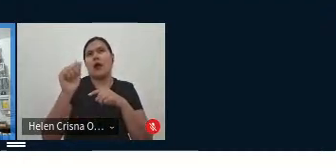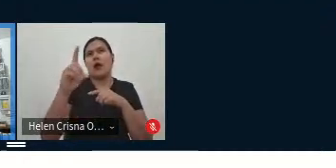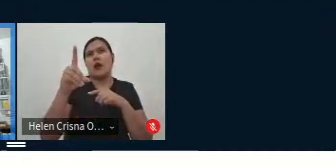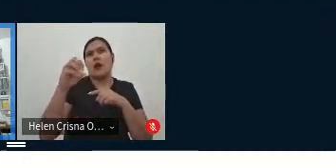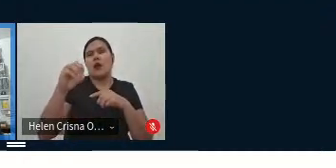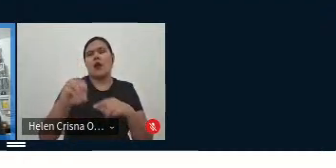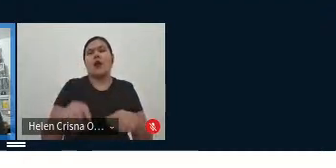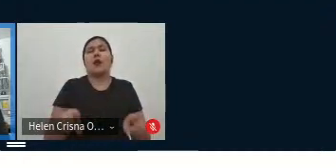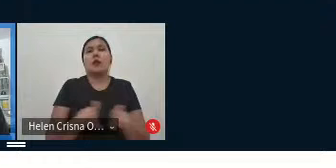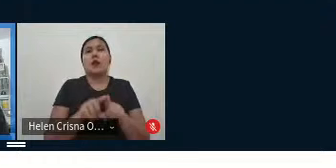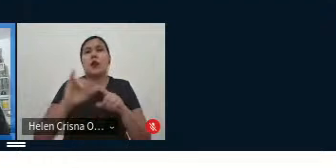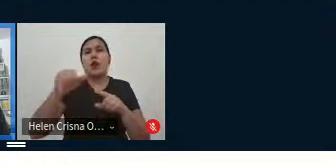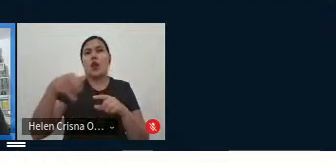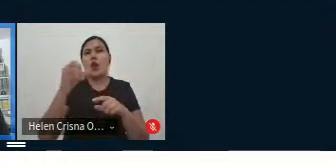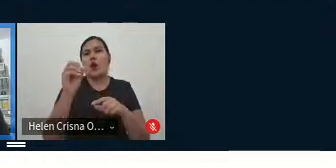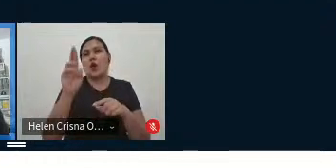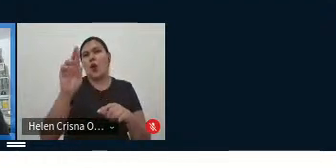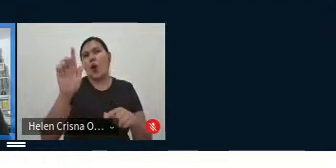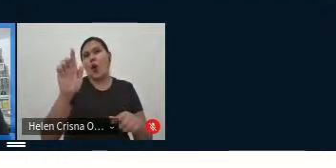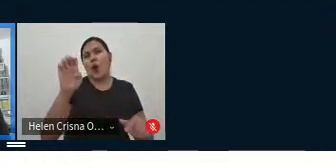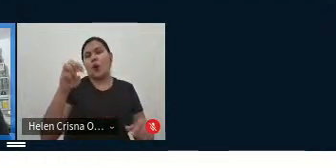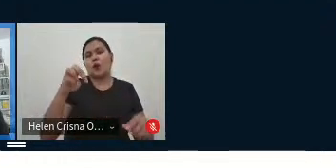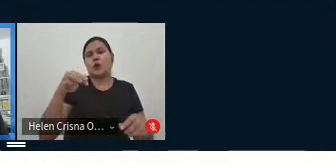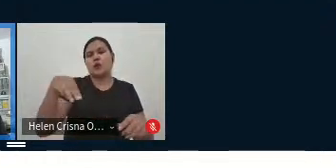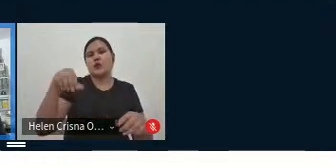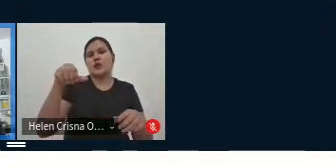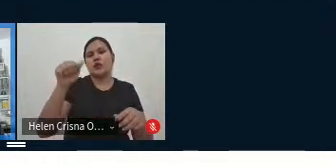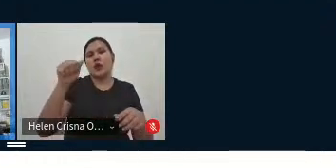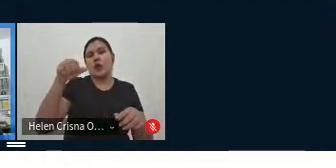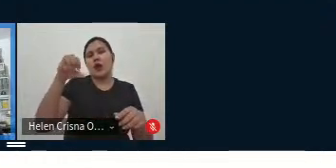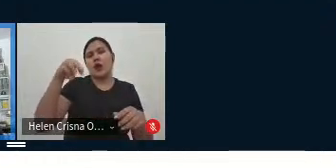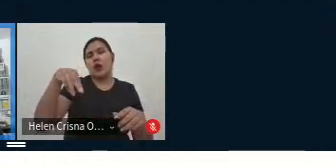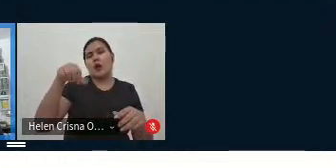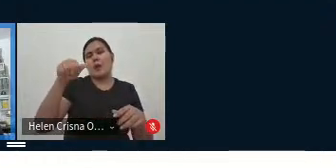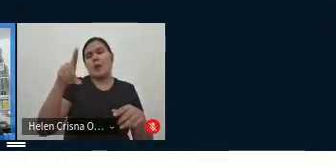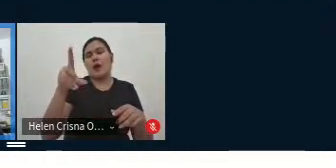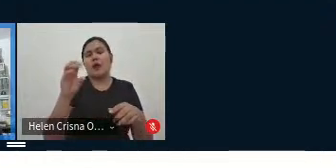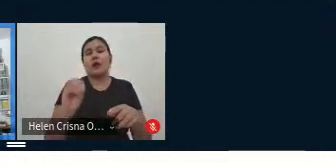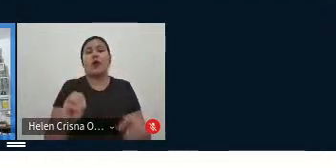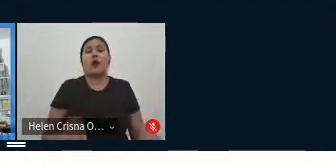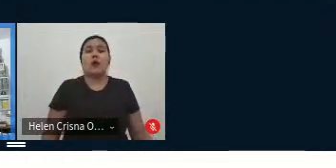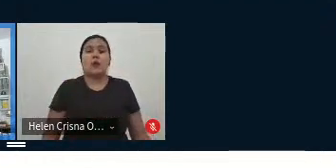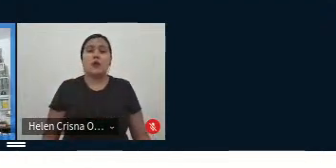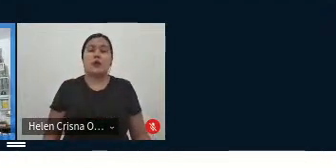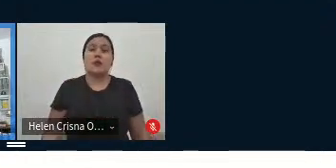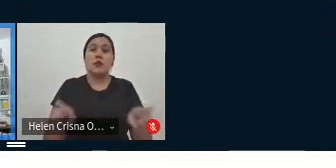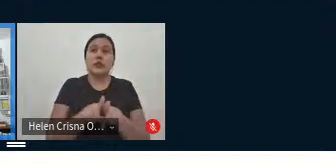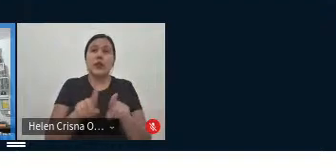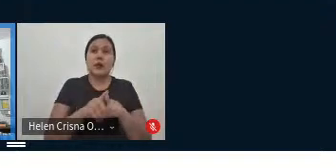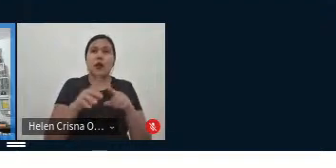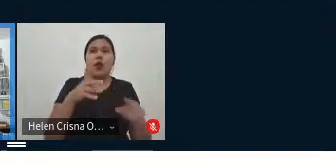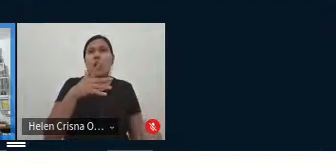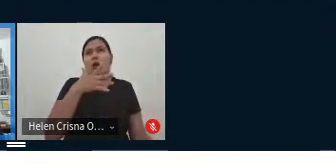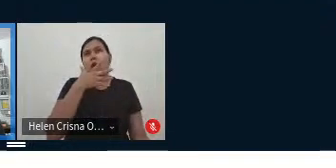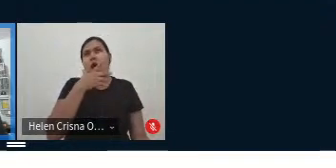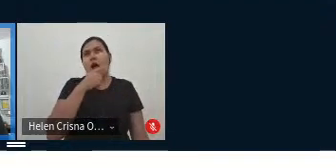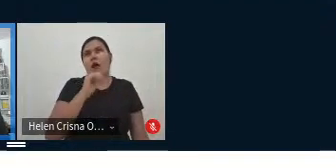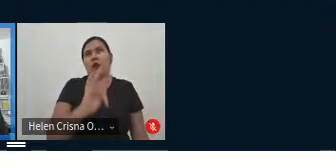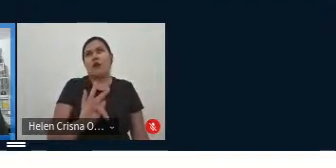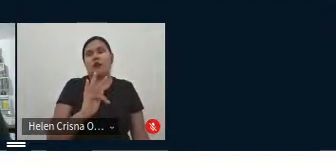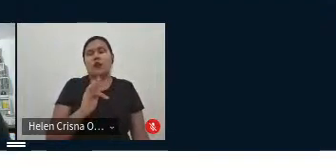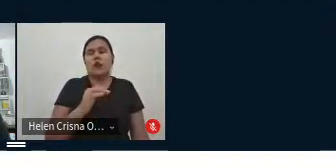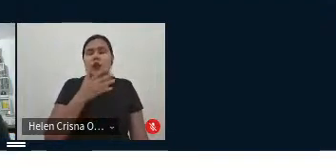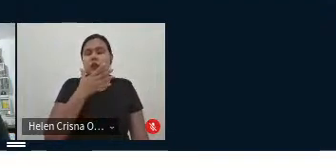né? Estão lá já traduzidos. E, contemporâneo, nós temos o Milton Ratum e o Paulo Freire, muito forte lá, né?